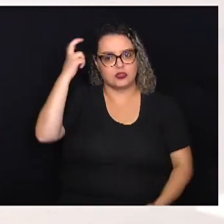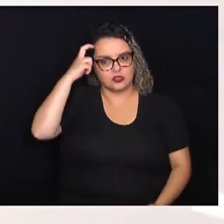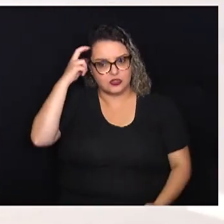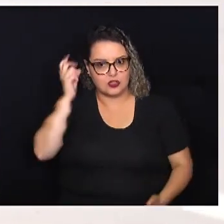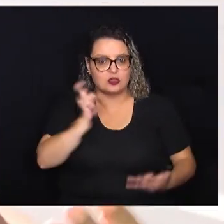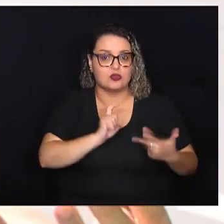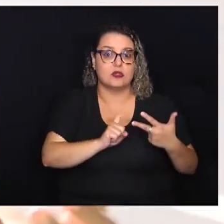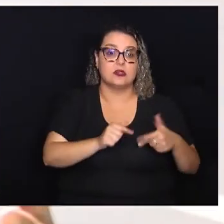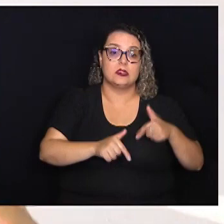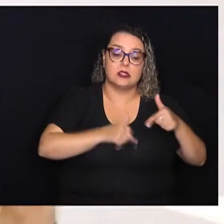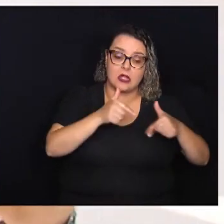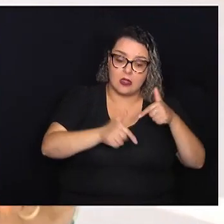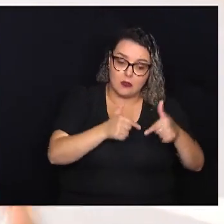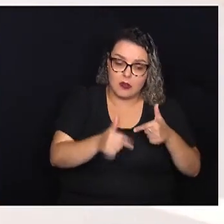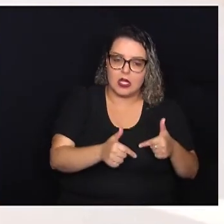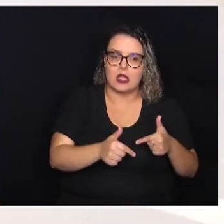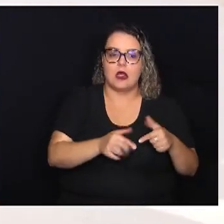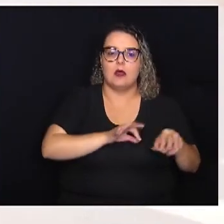projeto,